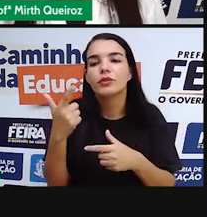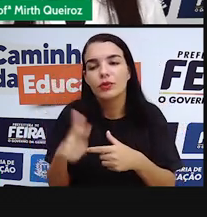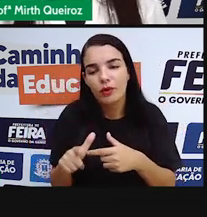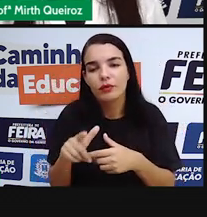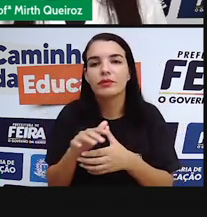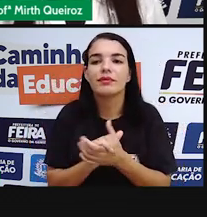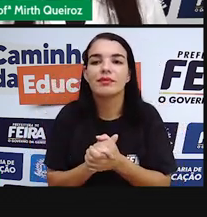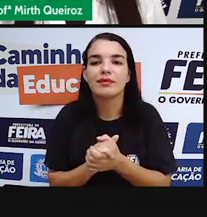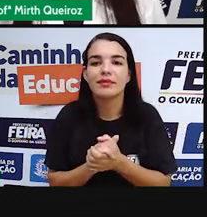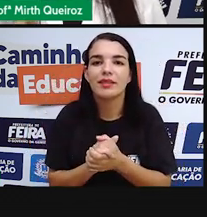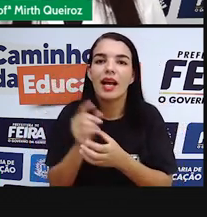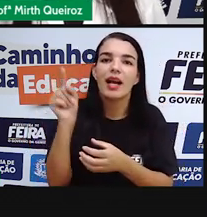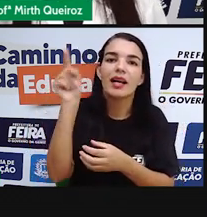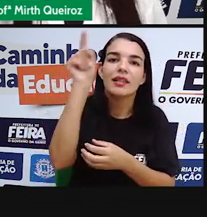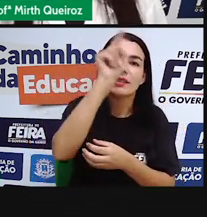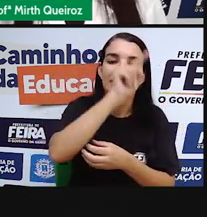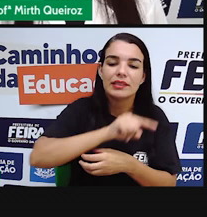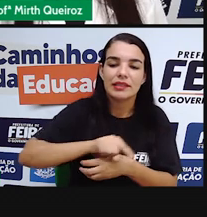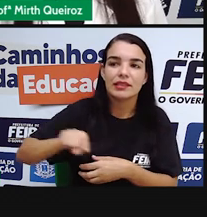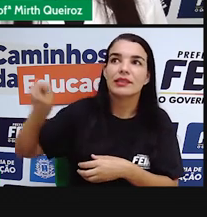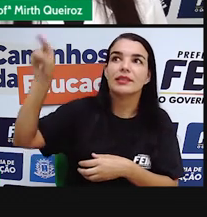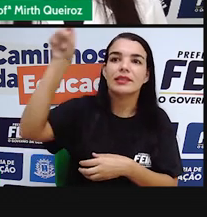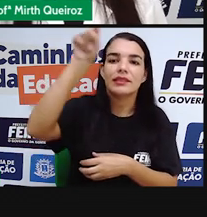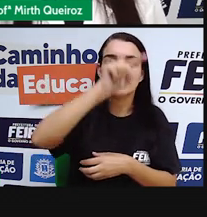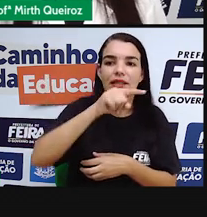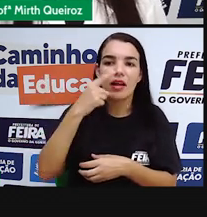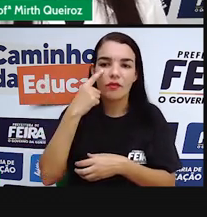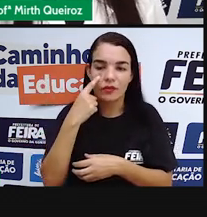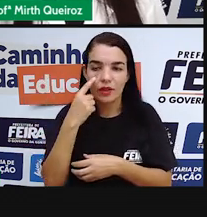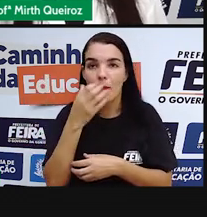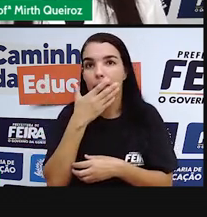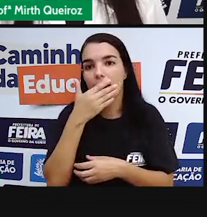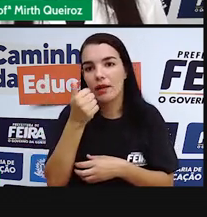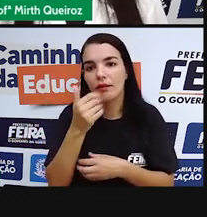Lua Nova. Certo? Aqui dá para ver claramente.